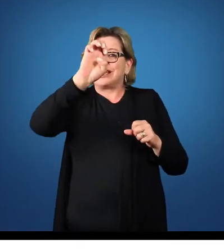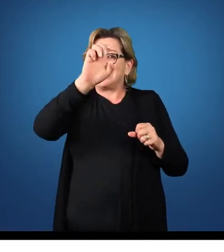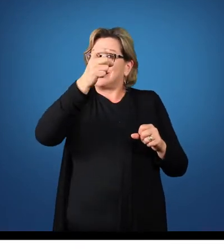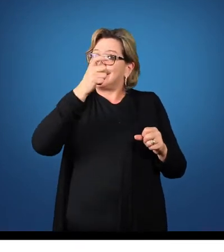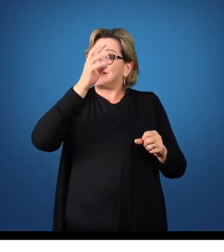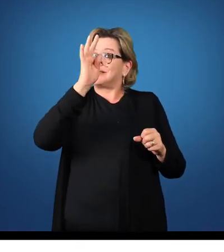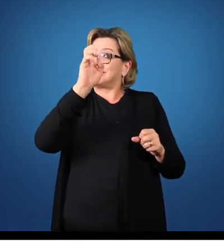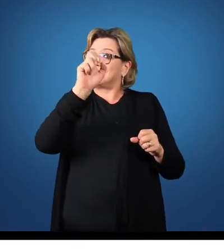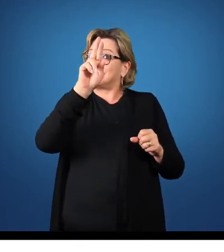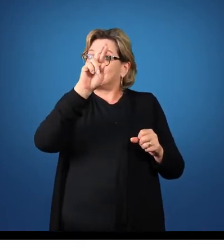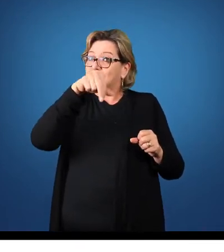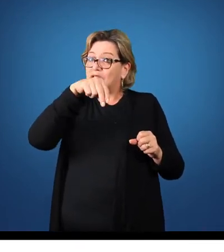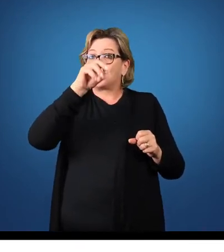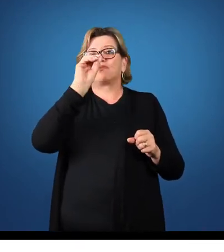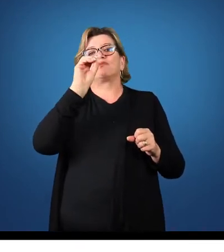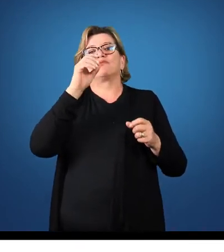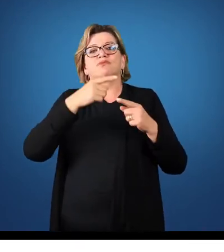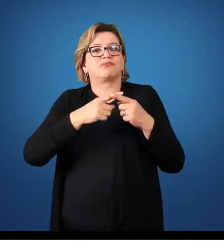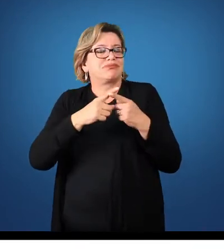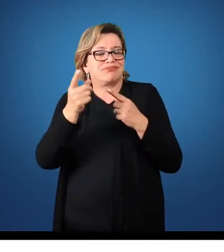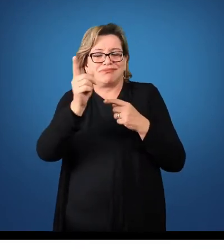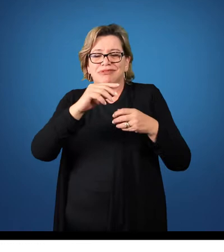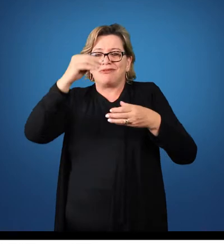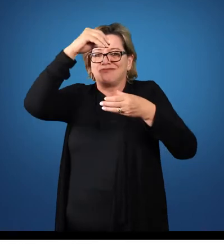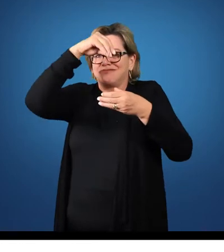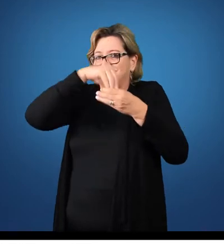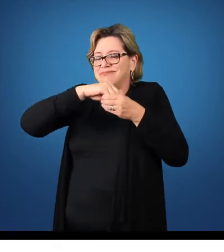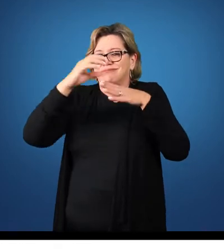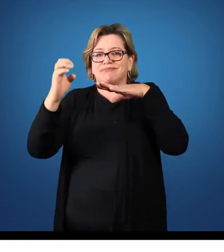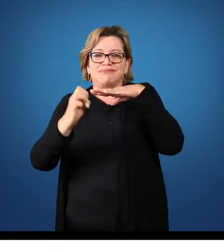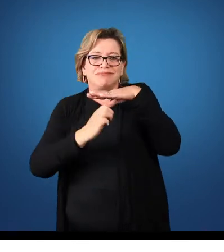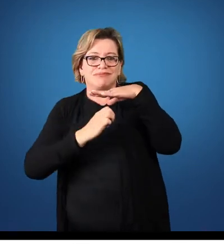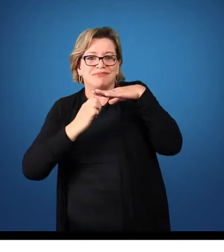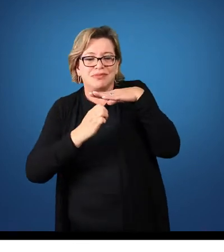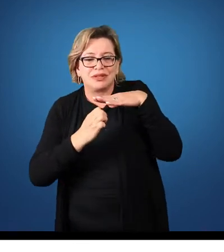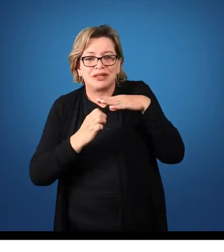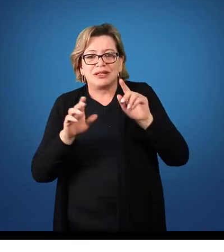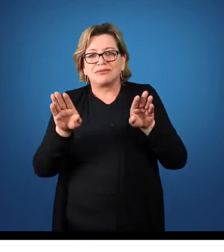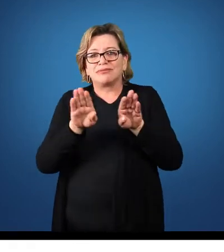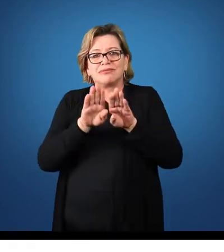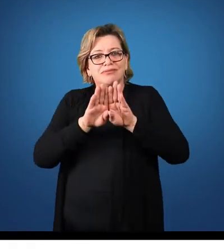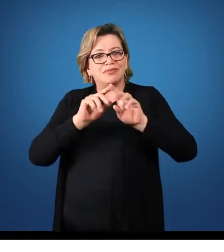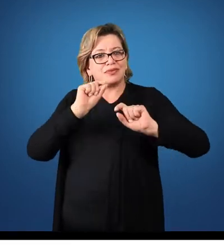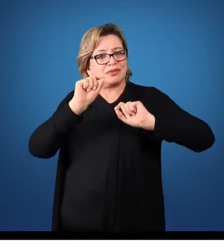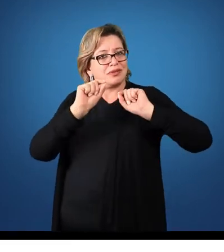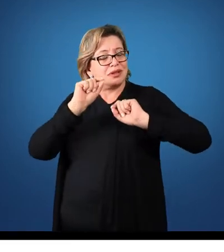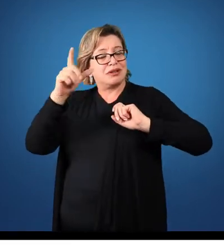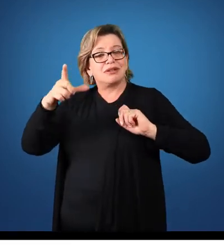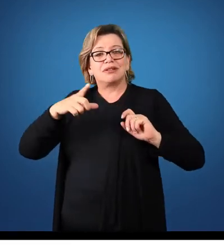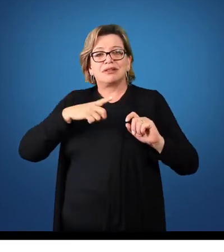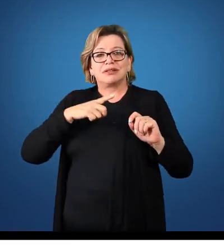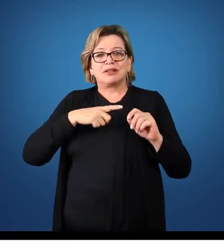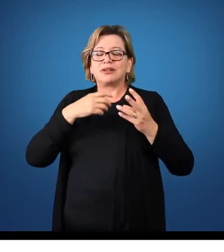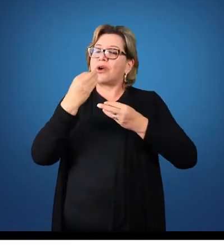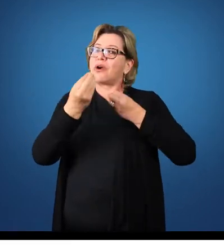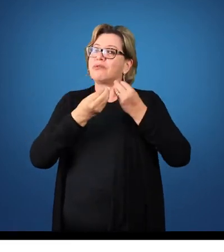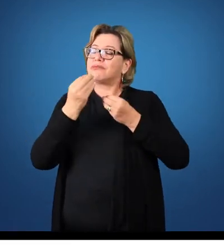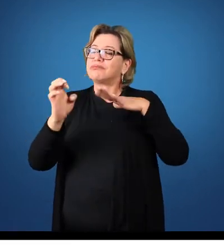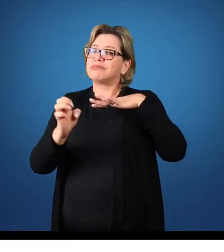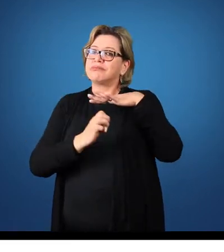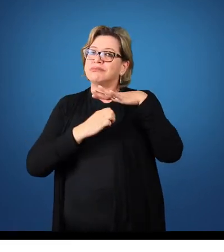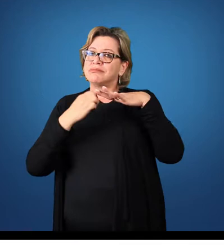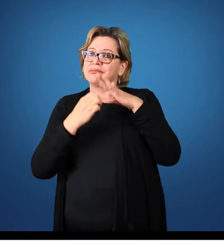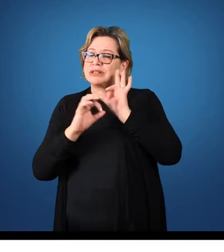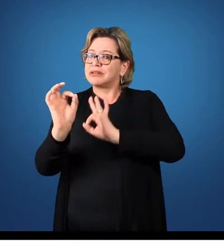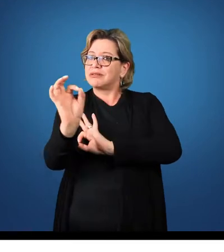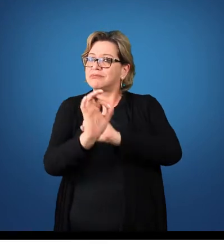Externos porque não estão dentro da entidade e a informação que elas possuem de como aquela entidade